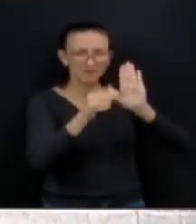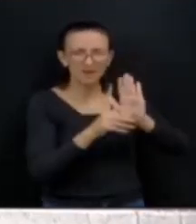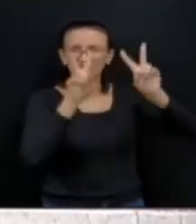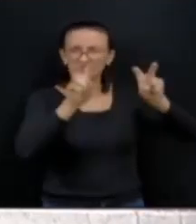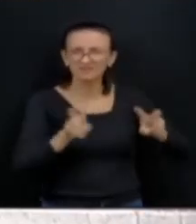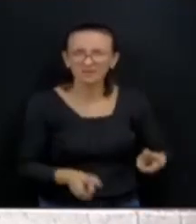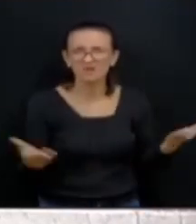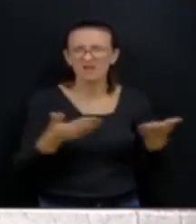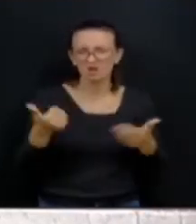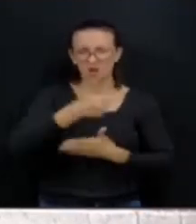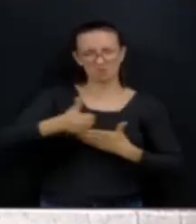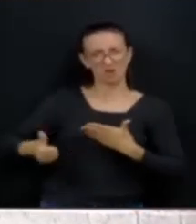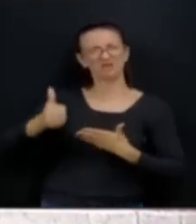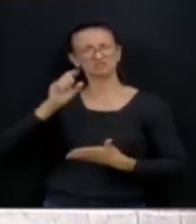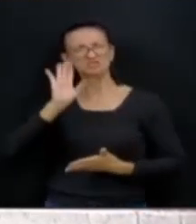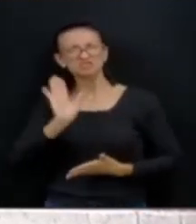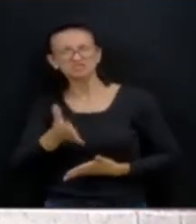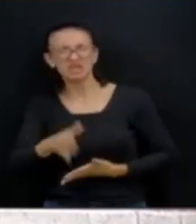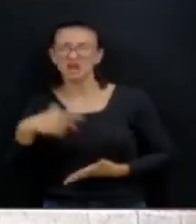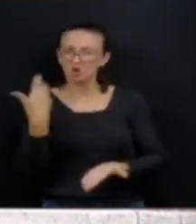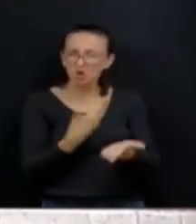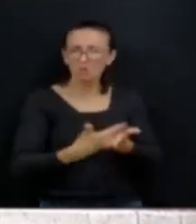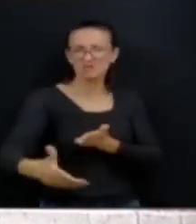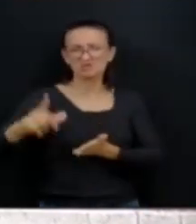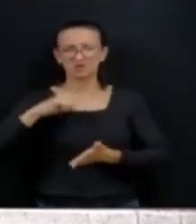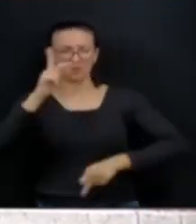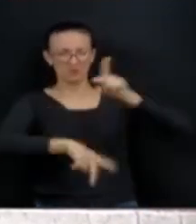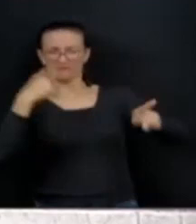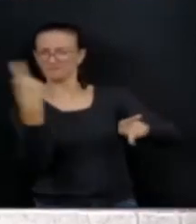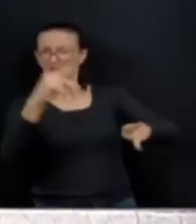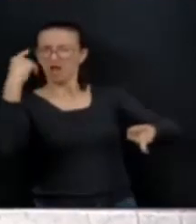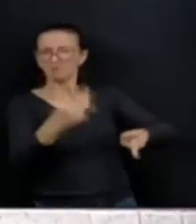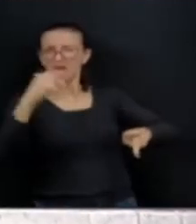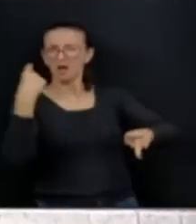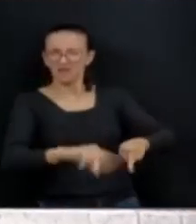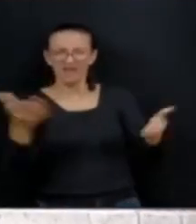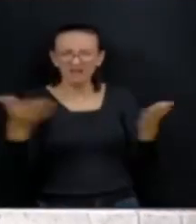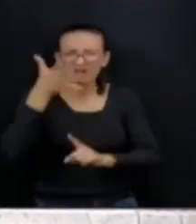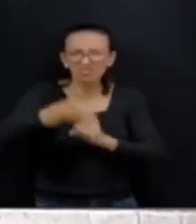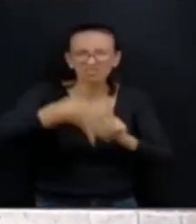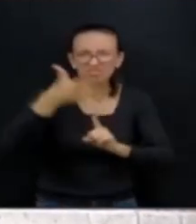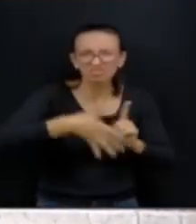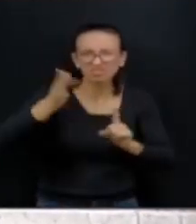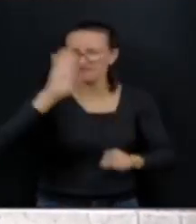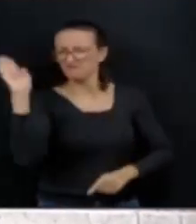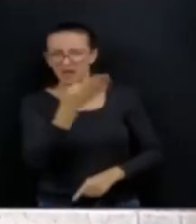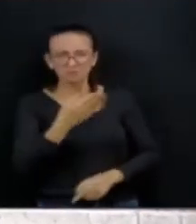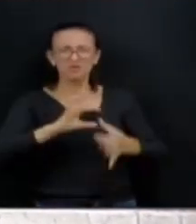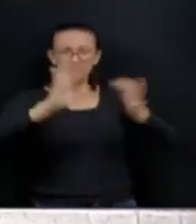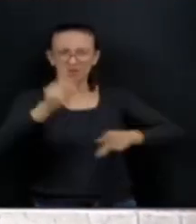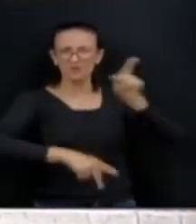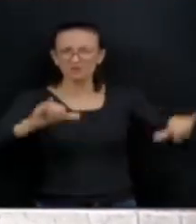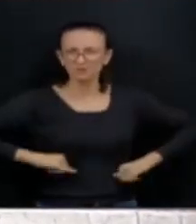emperrou o ferro no aço no lombo do povo brasileiro, fazer esse discurso hipócrita aqui dentro e deixar o povo sofrer?